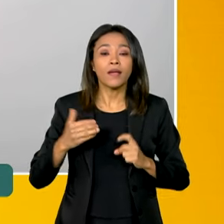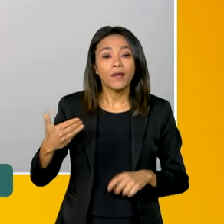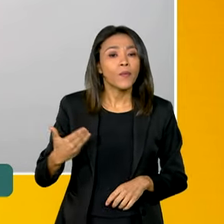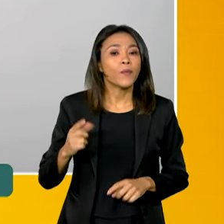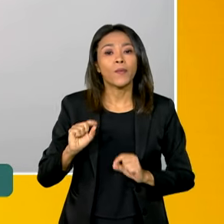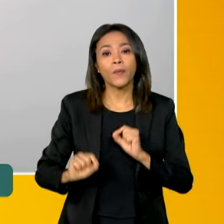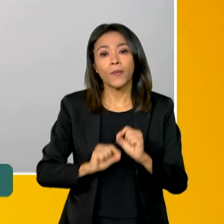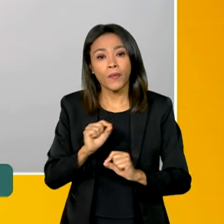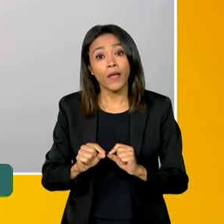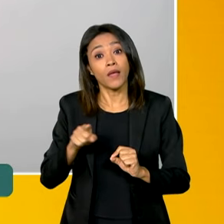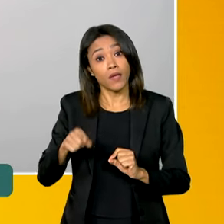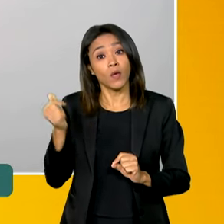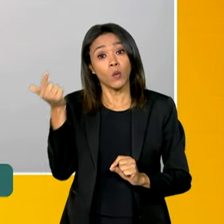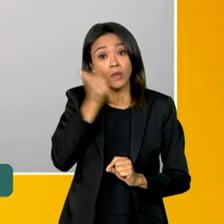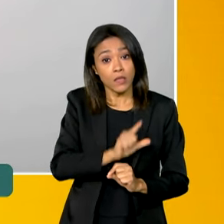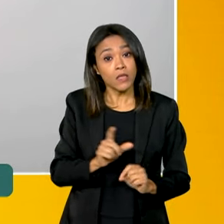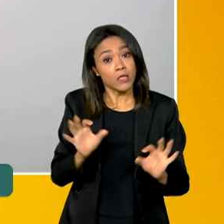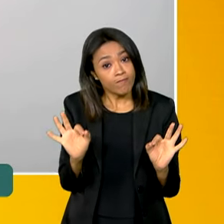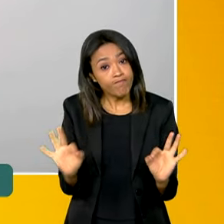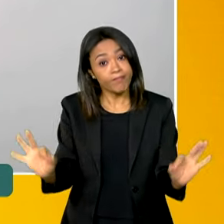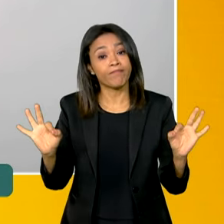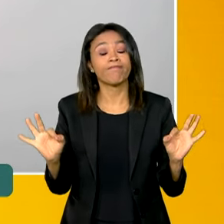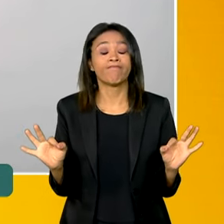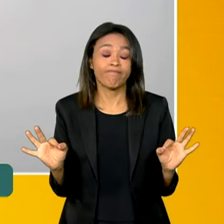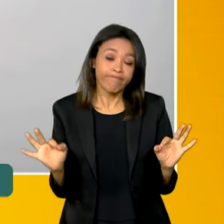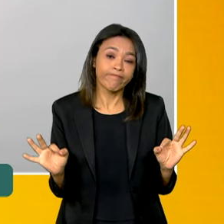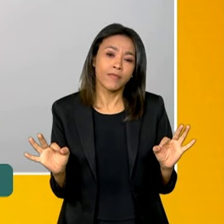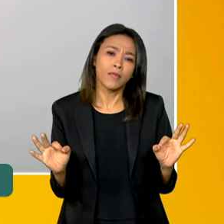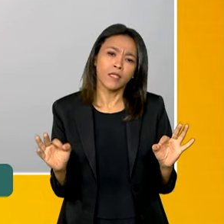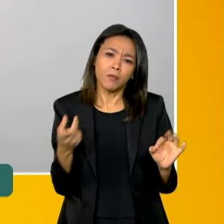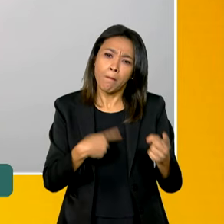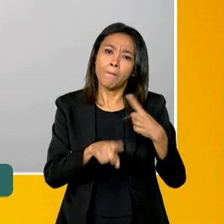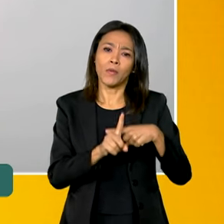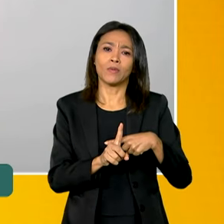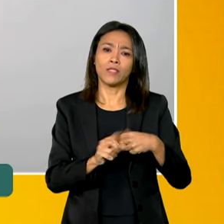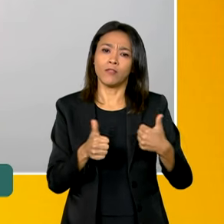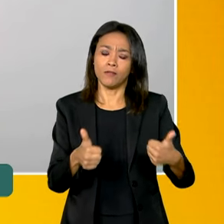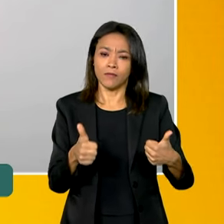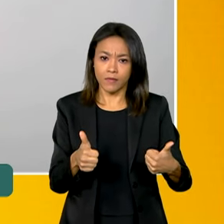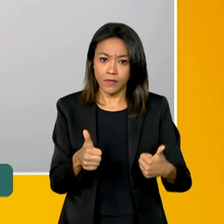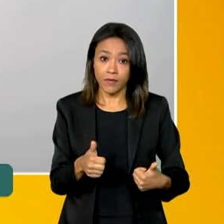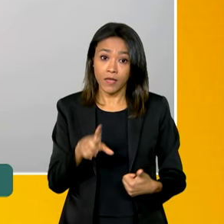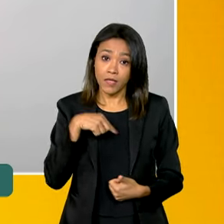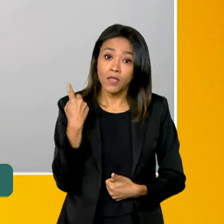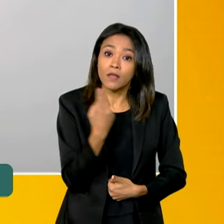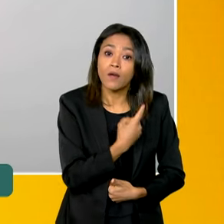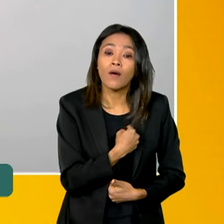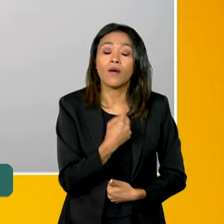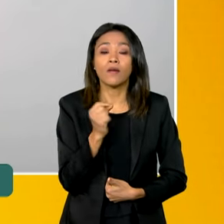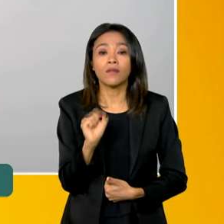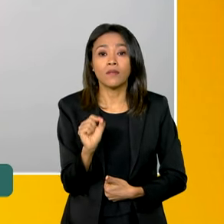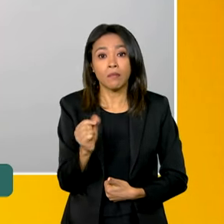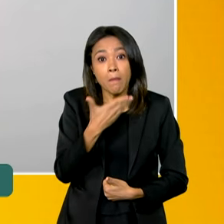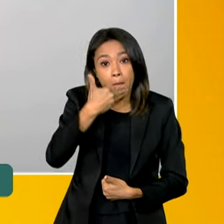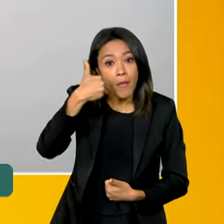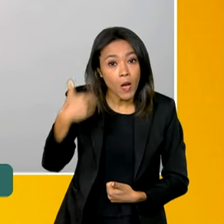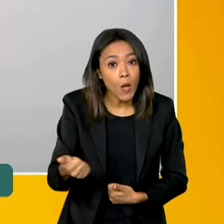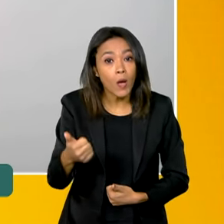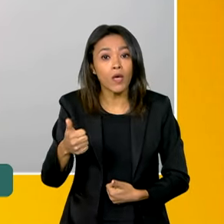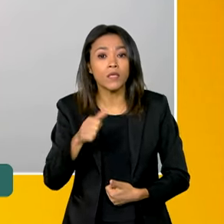se concretize da forma mais positiva possível e a gente vai buscar as melhores